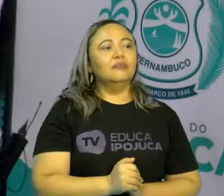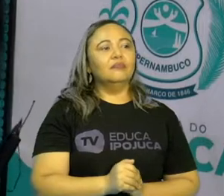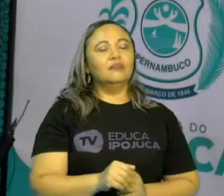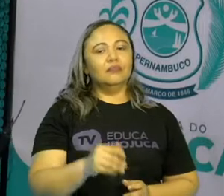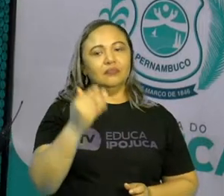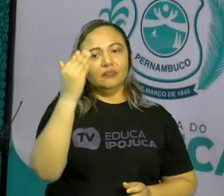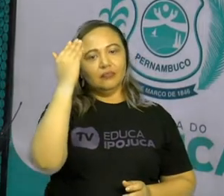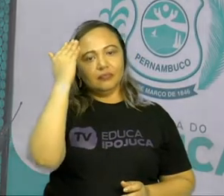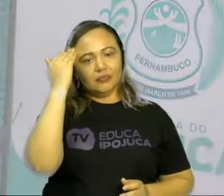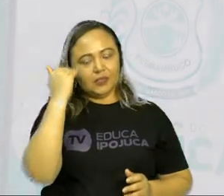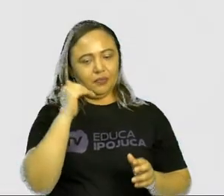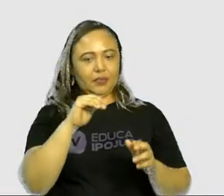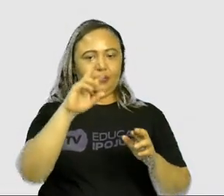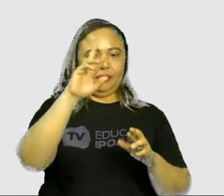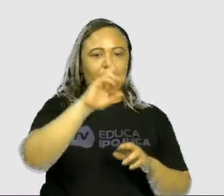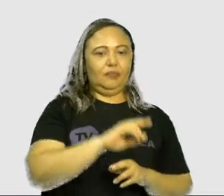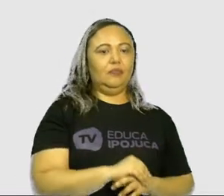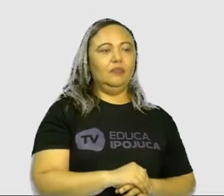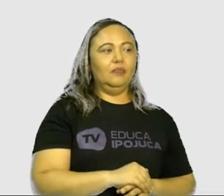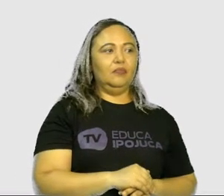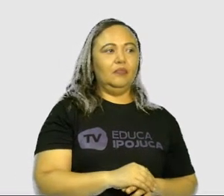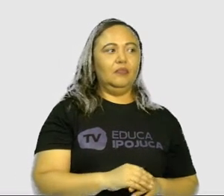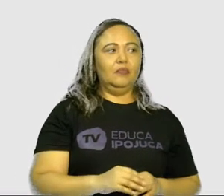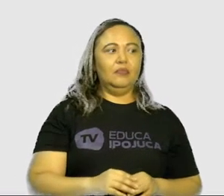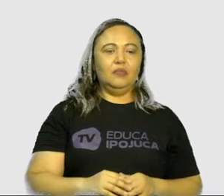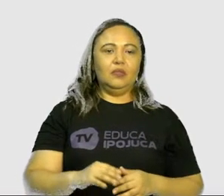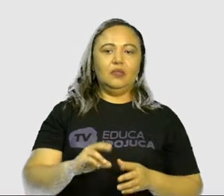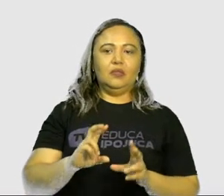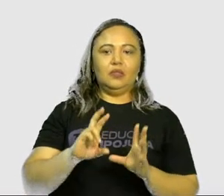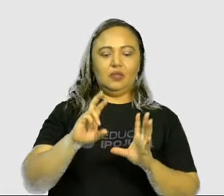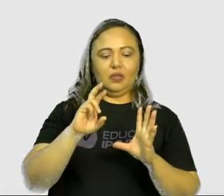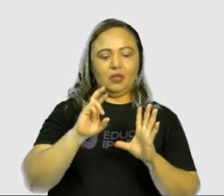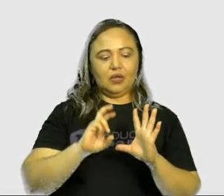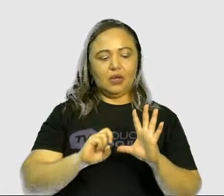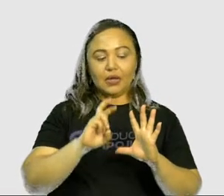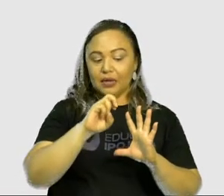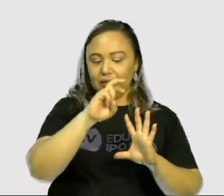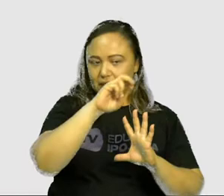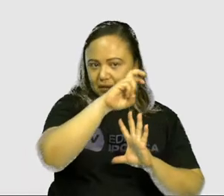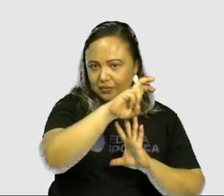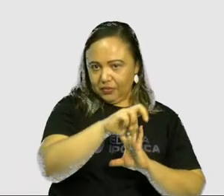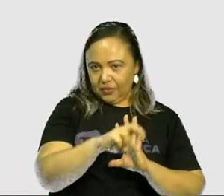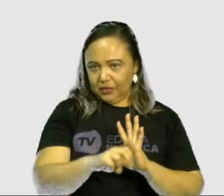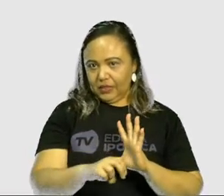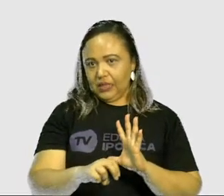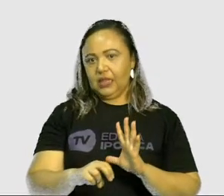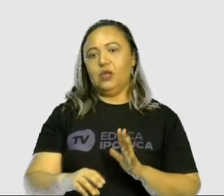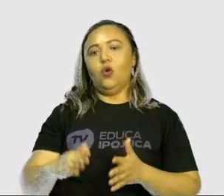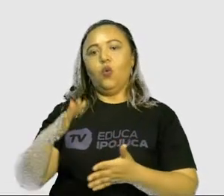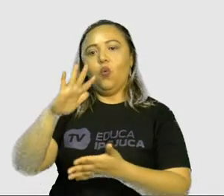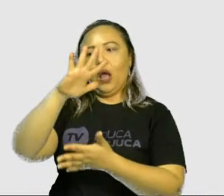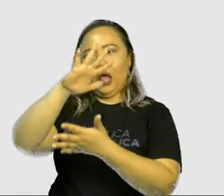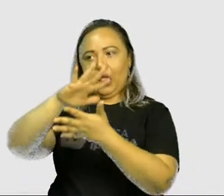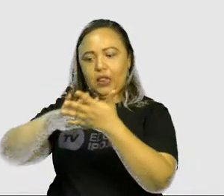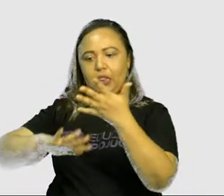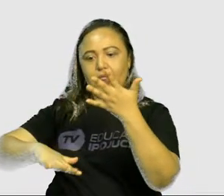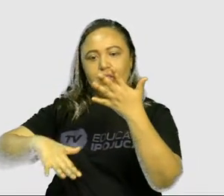Você sabe diferenciar uma teia alimentar de uma cadeia alimentar? A teia alimentar,